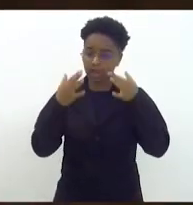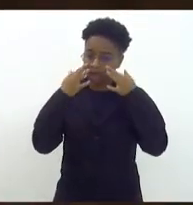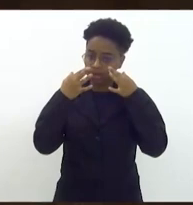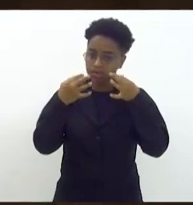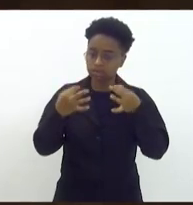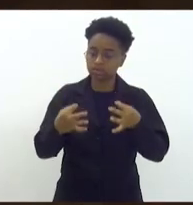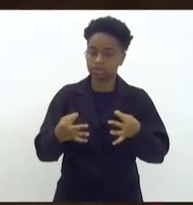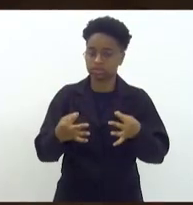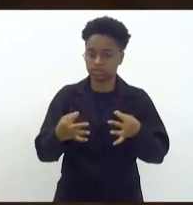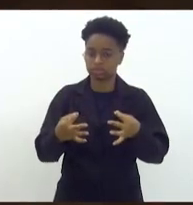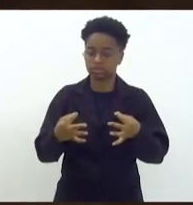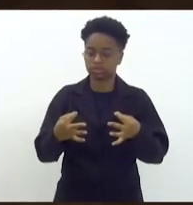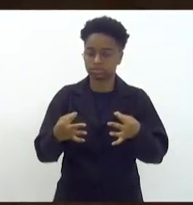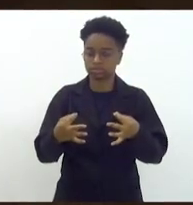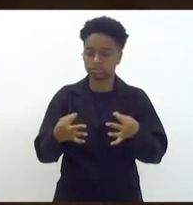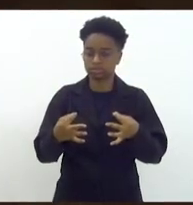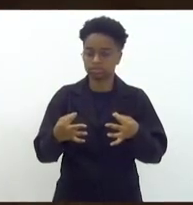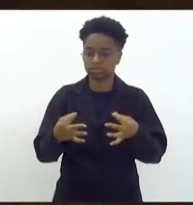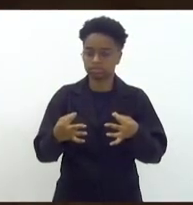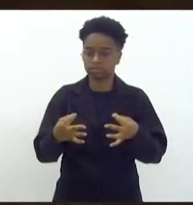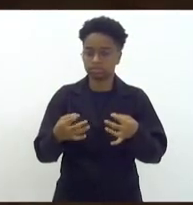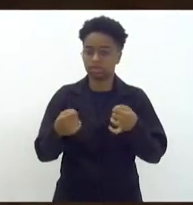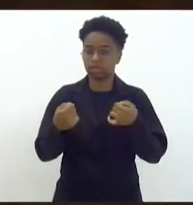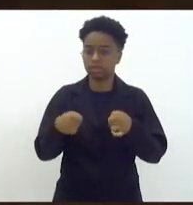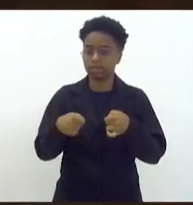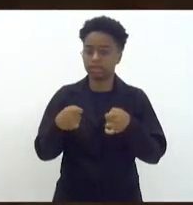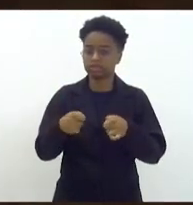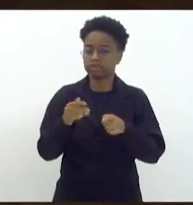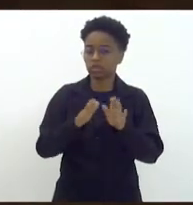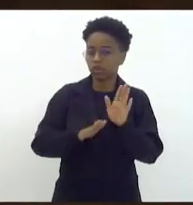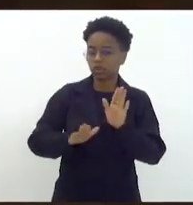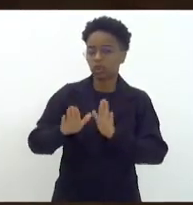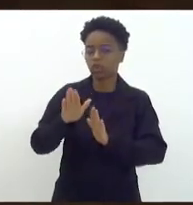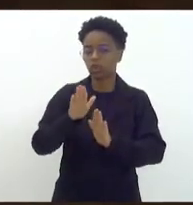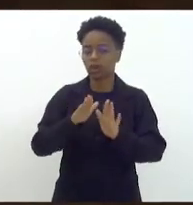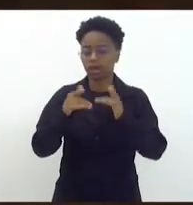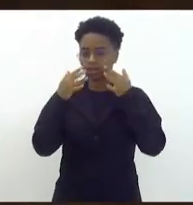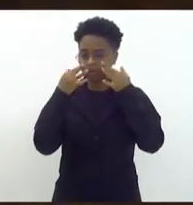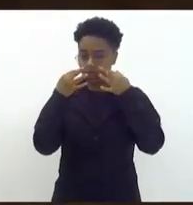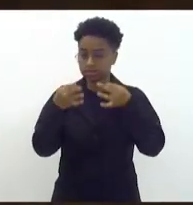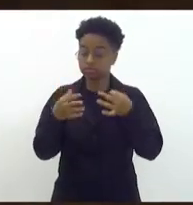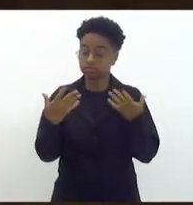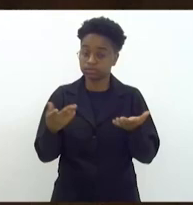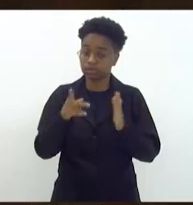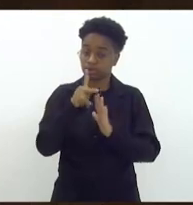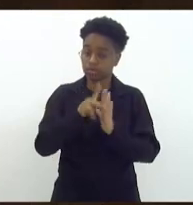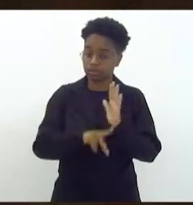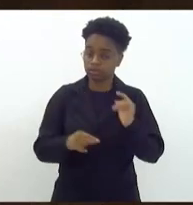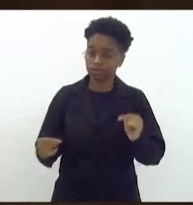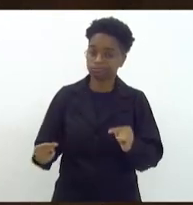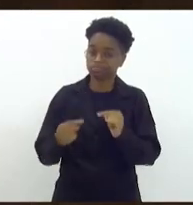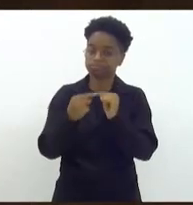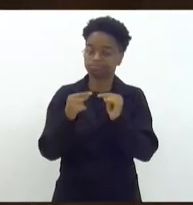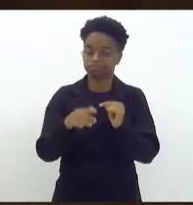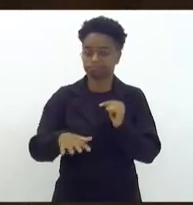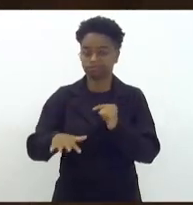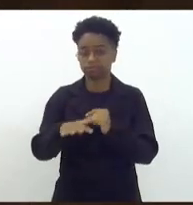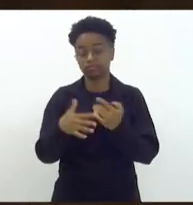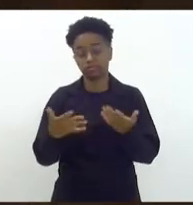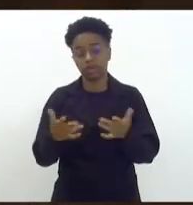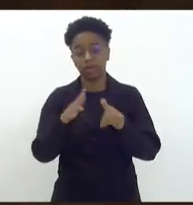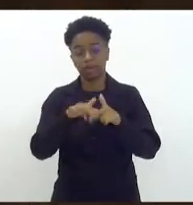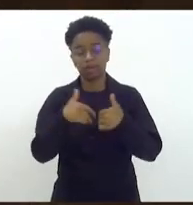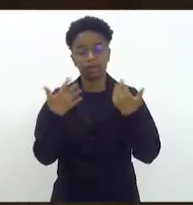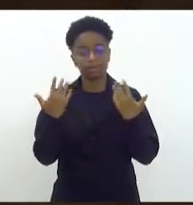de maneira muito cuidadosa. E este projeto vem nesse sentido. Por isso, gostaria